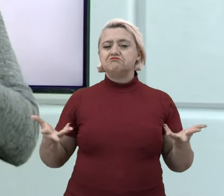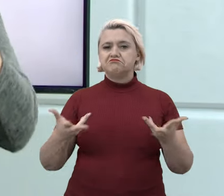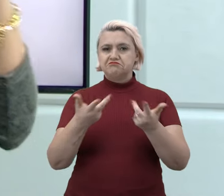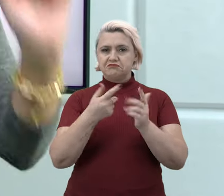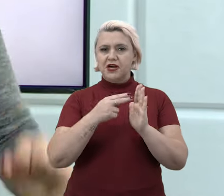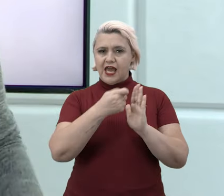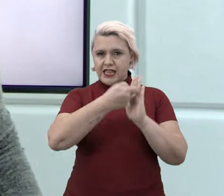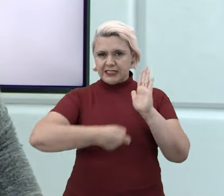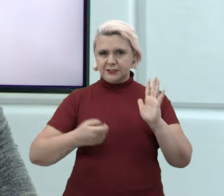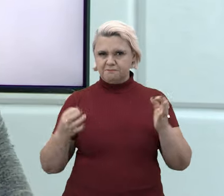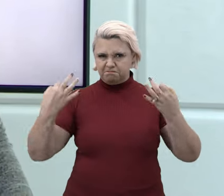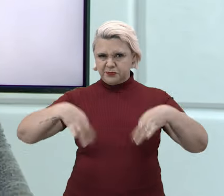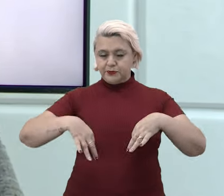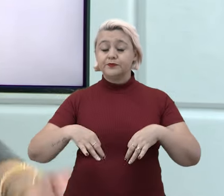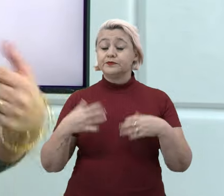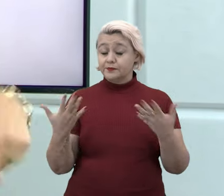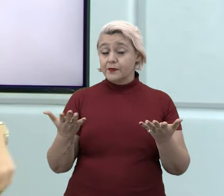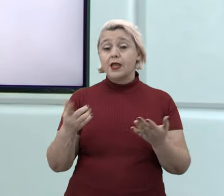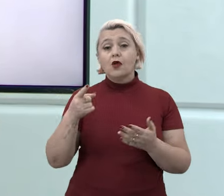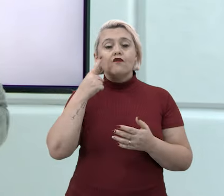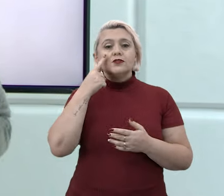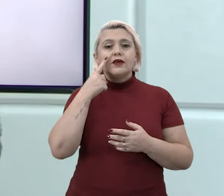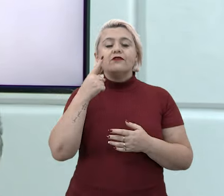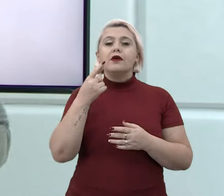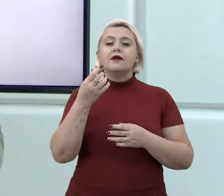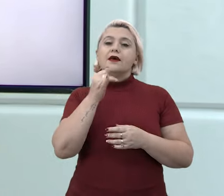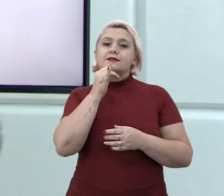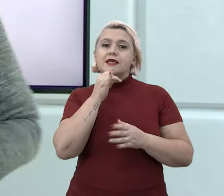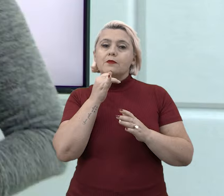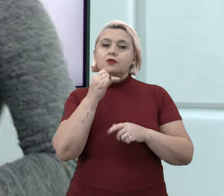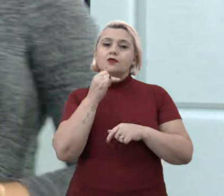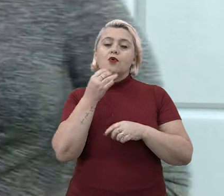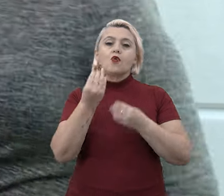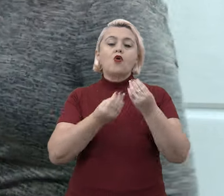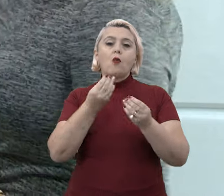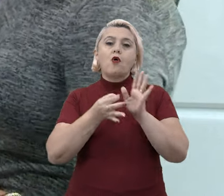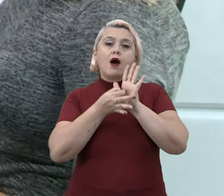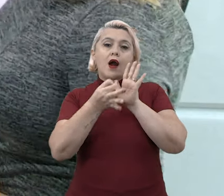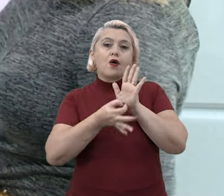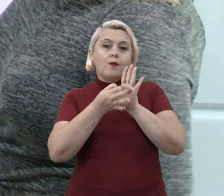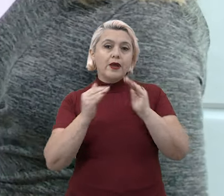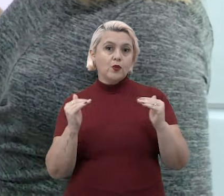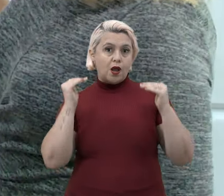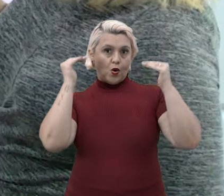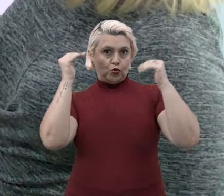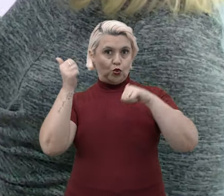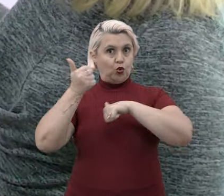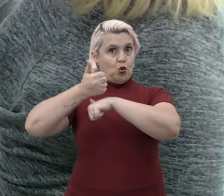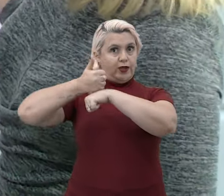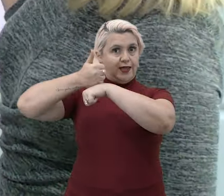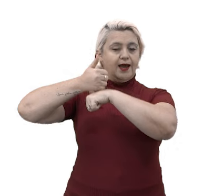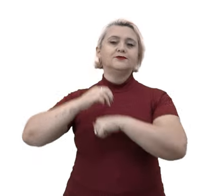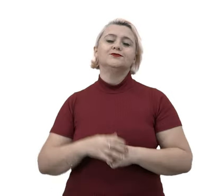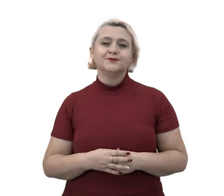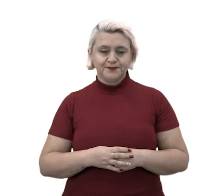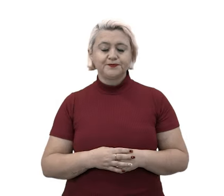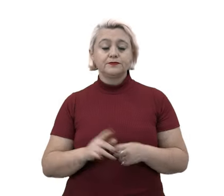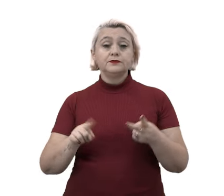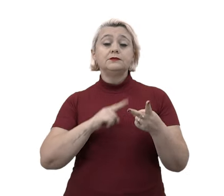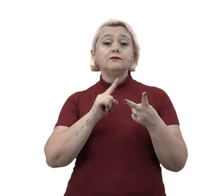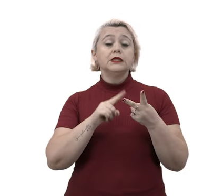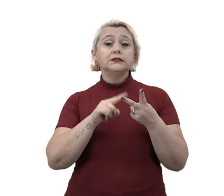espetacular, tá bom? Então, aqui, para você ver na prática um exemplo de argumento de autoridade.